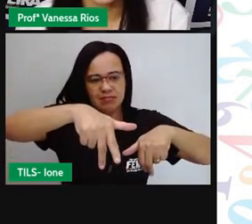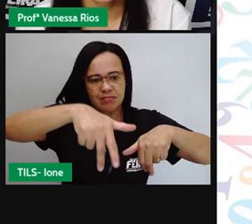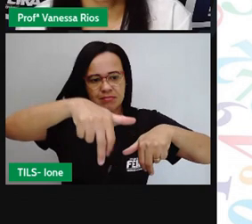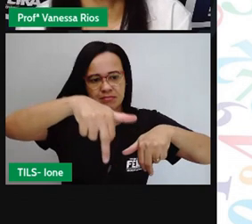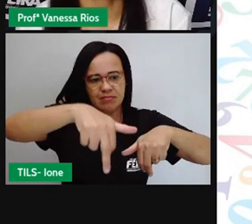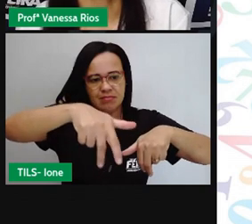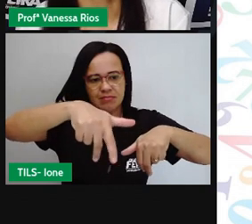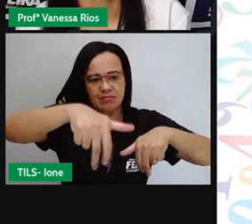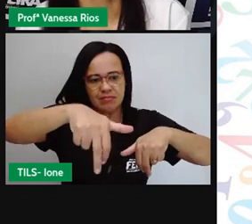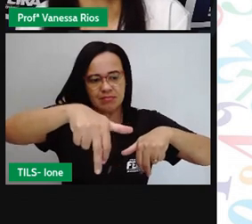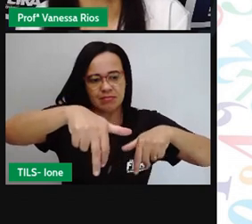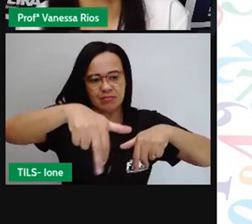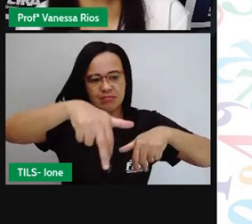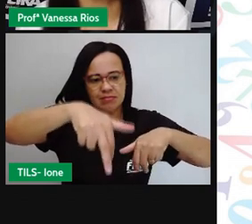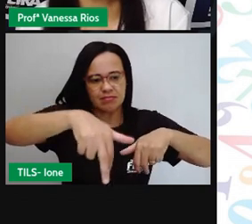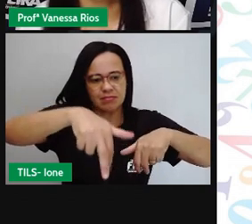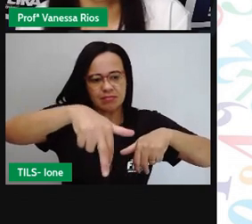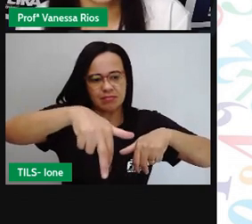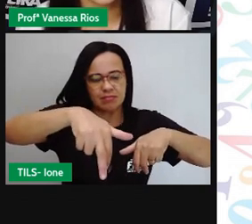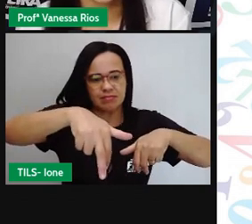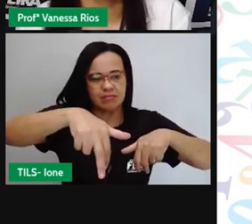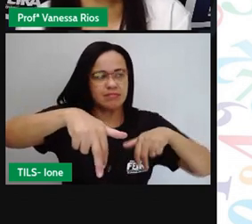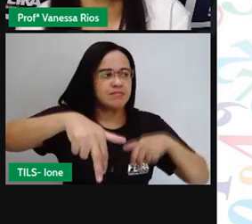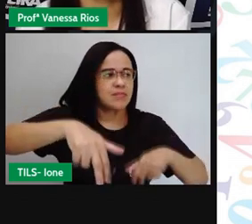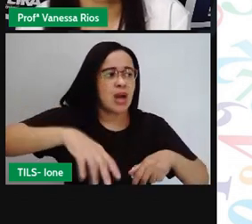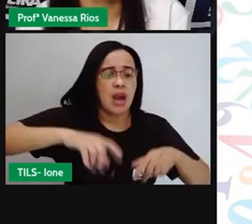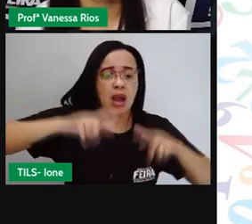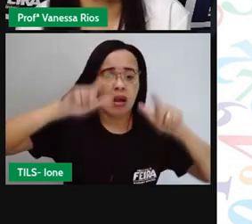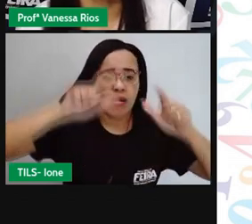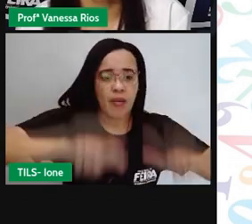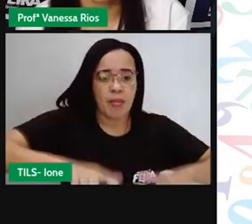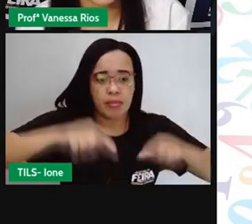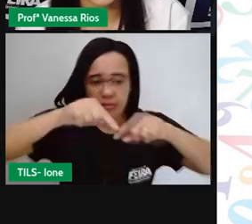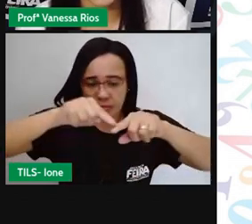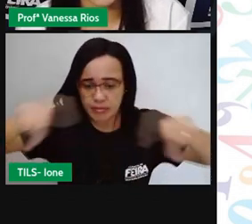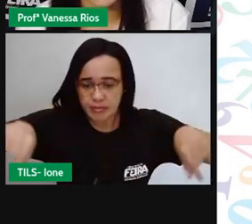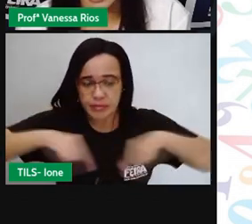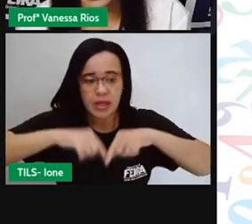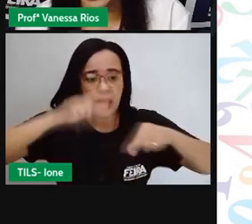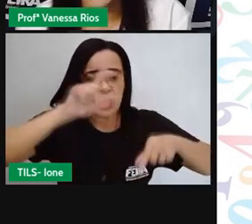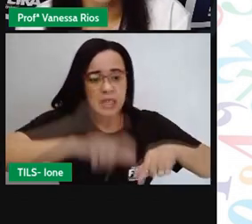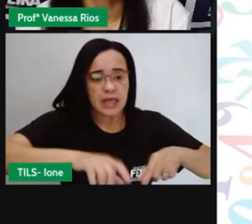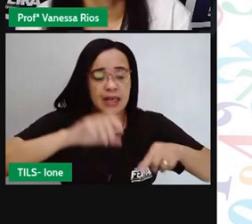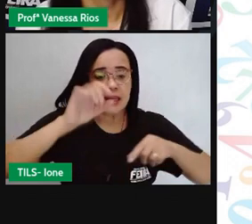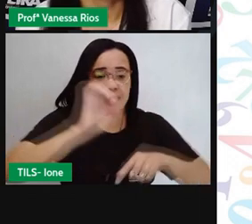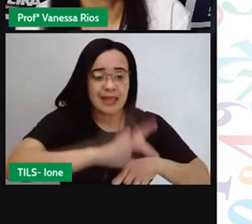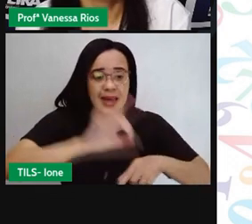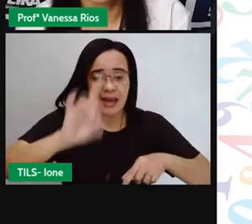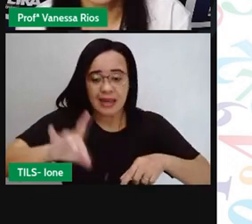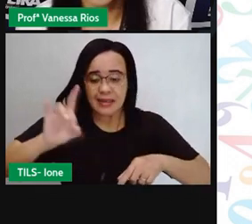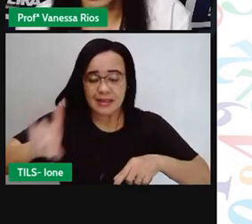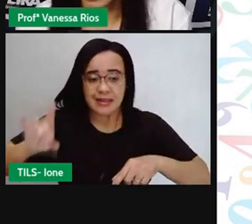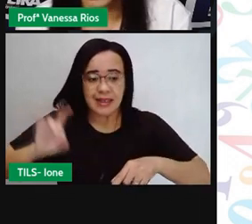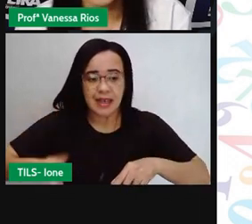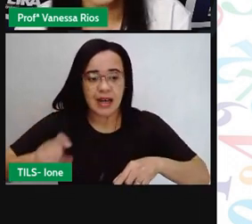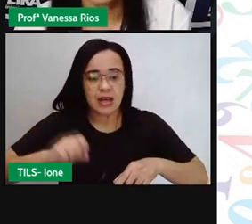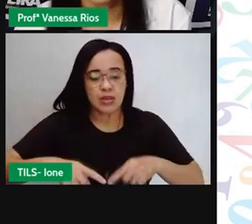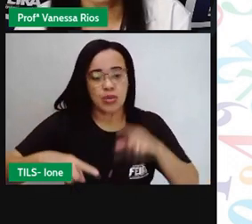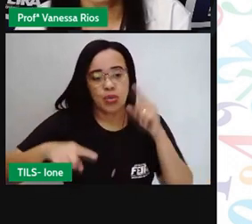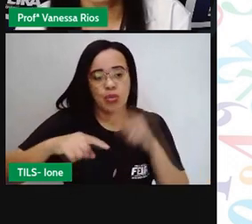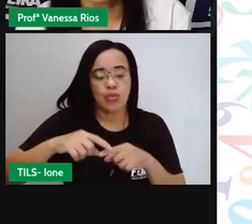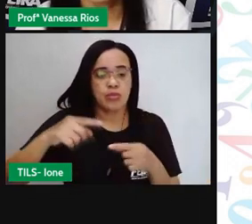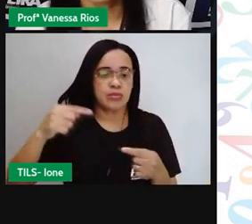um lembrando aí que cada quadrinho representa aí um passo, tá certo? Então, ó, um